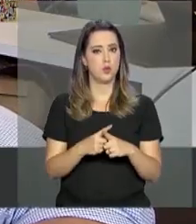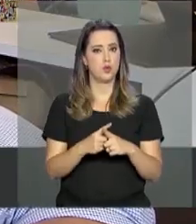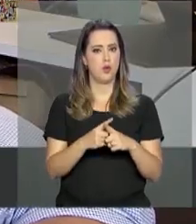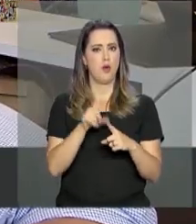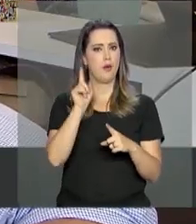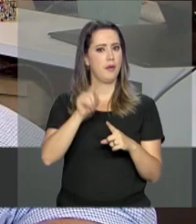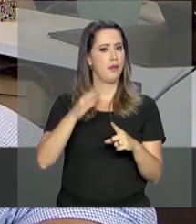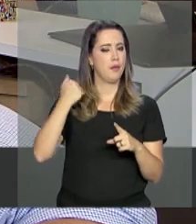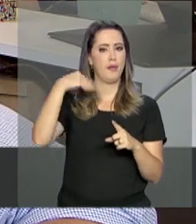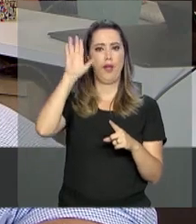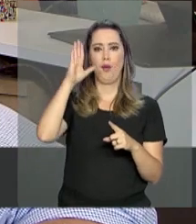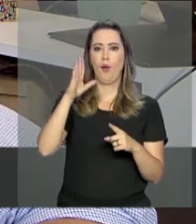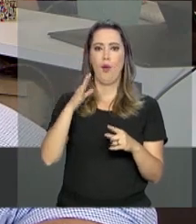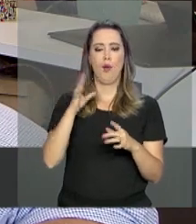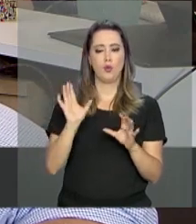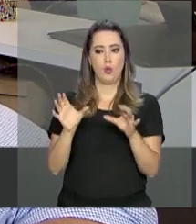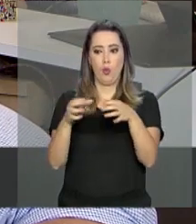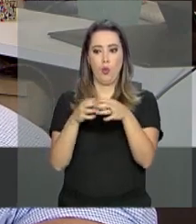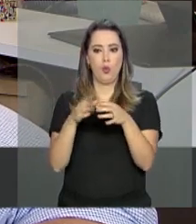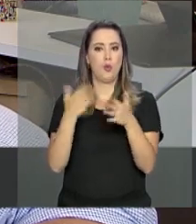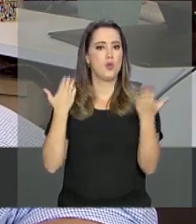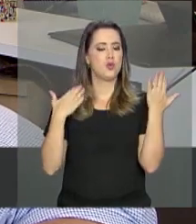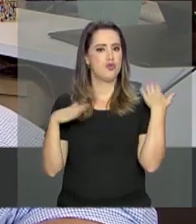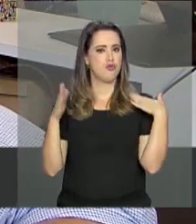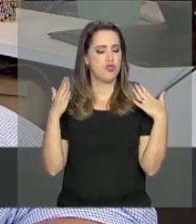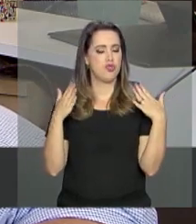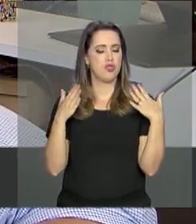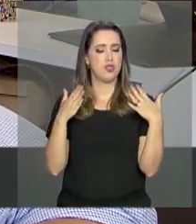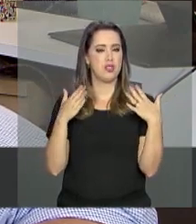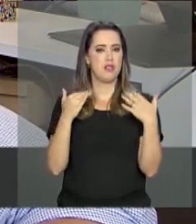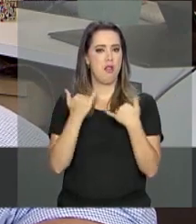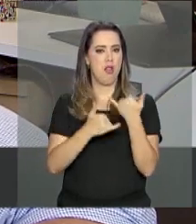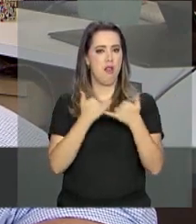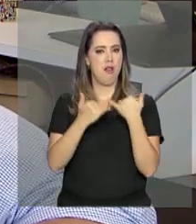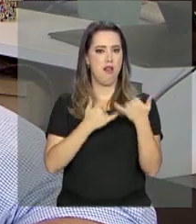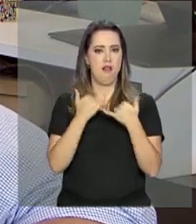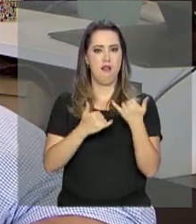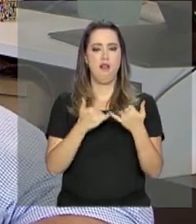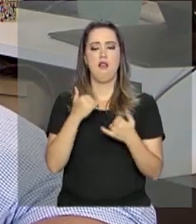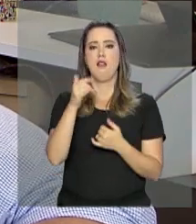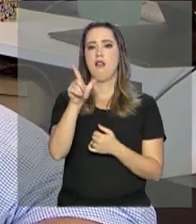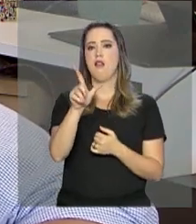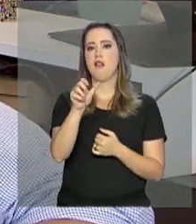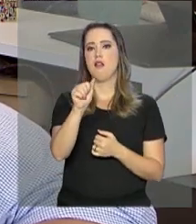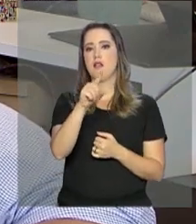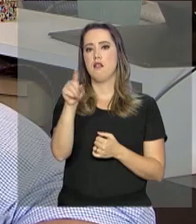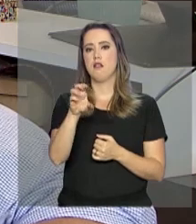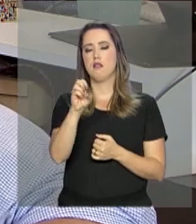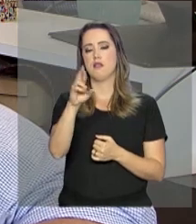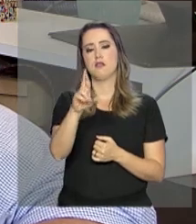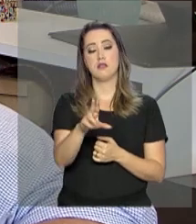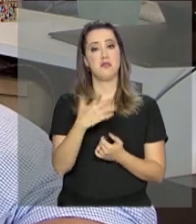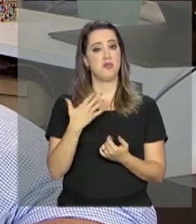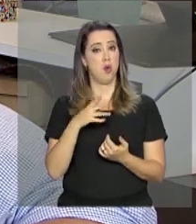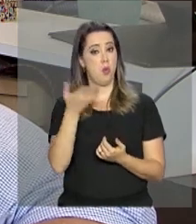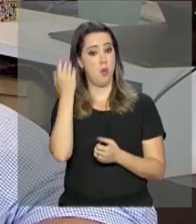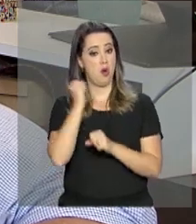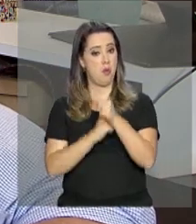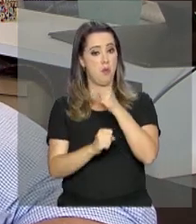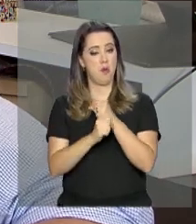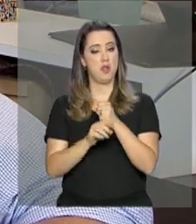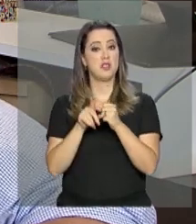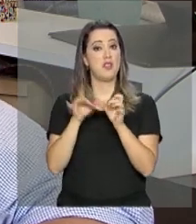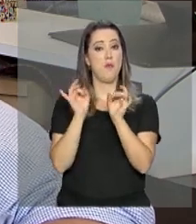maior da área de entretenimento. Se não me engano, o faturamento do ano passado, global, foi 116 bilhões de dólares.